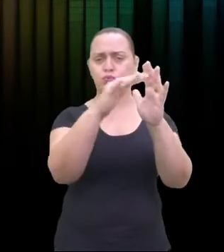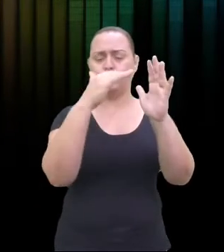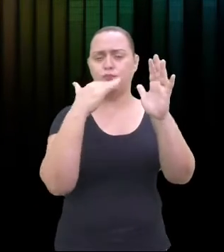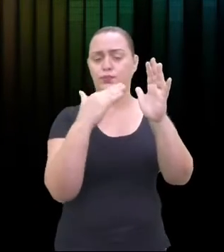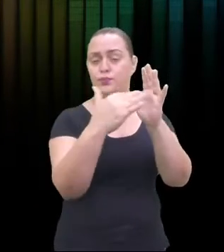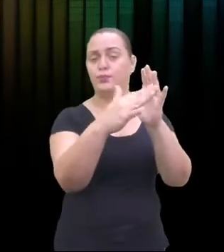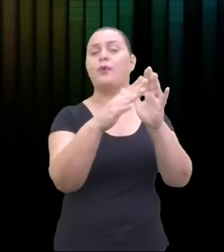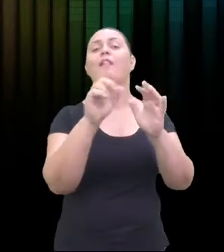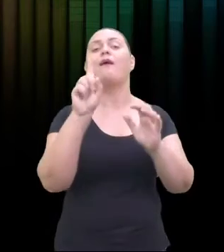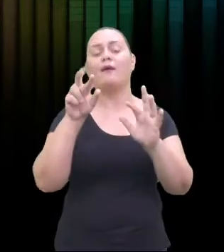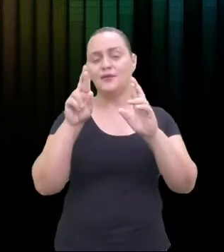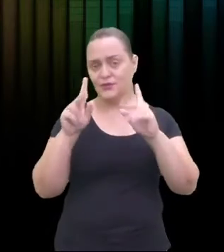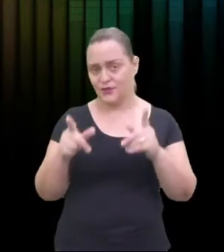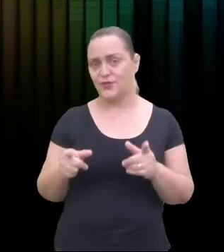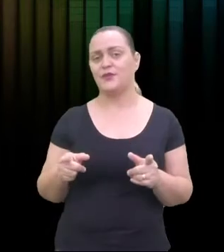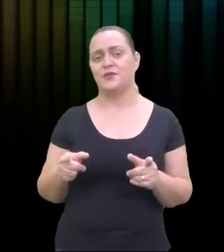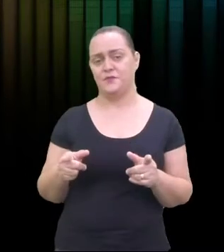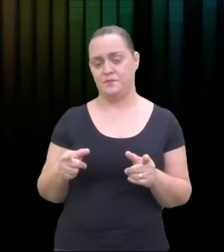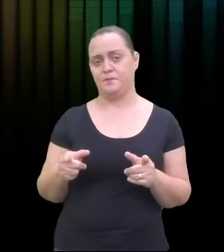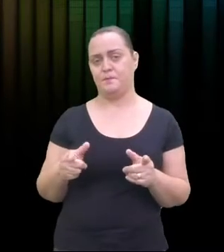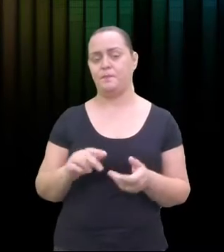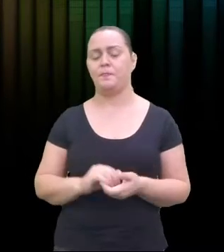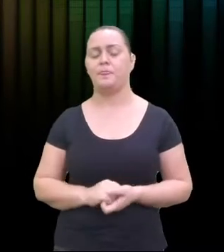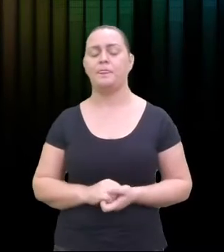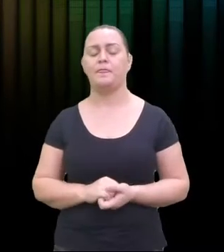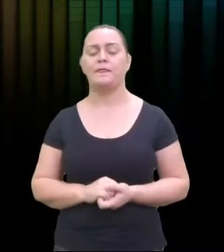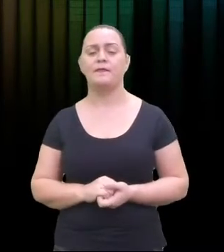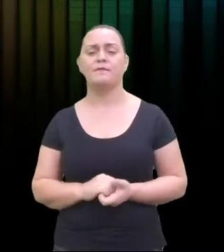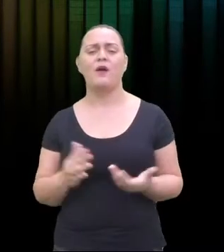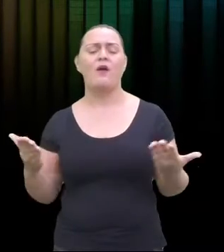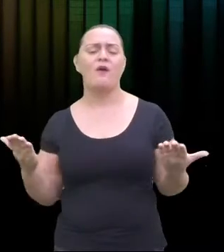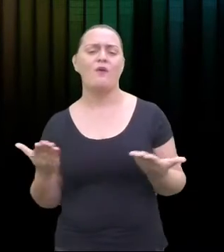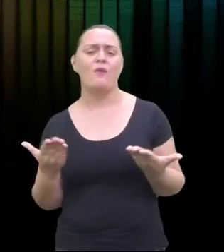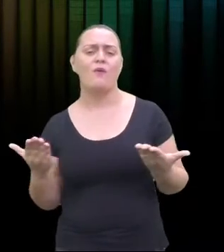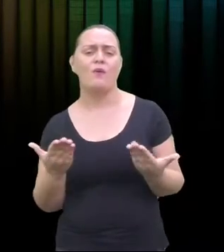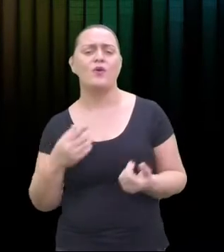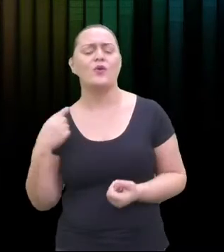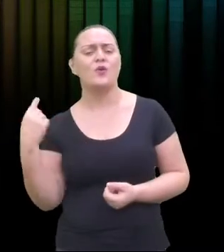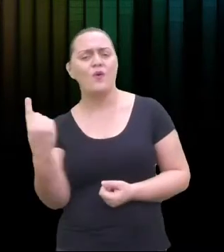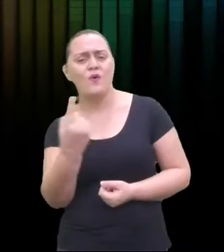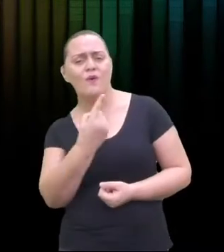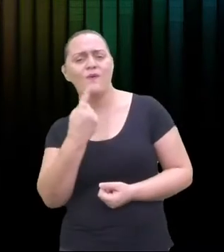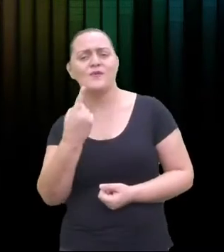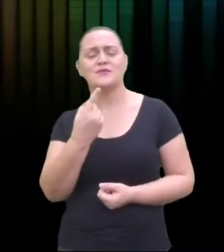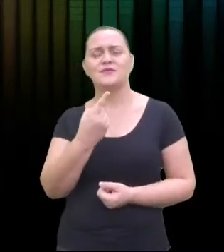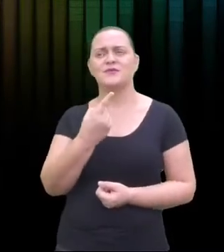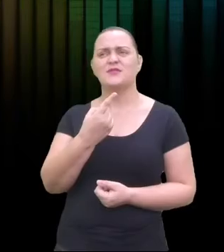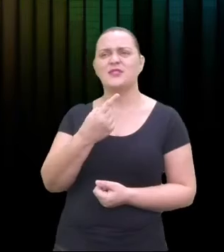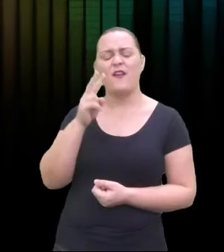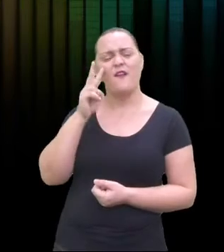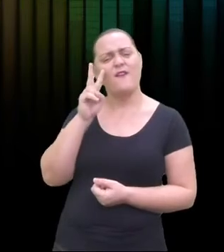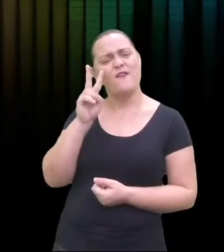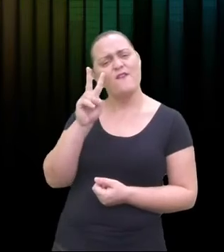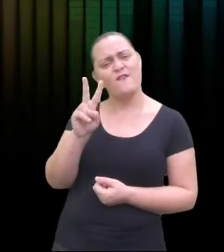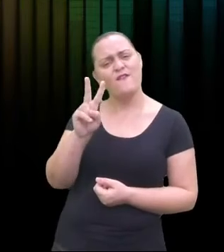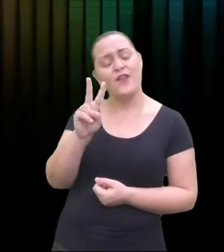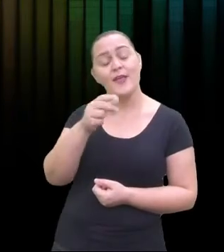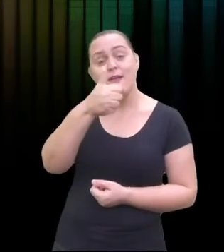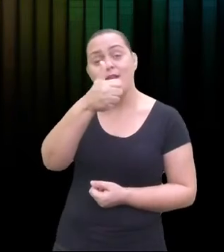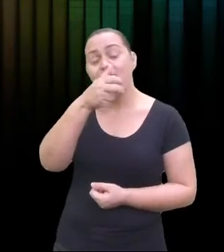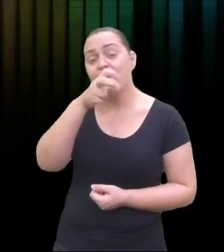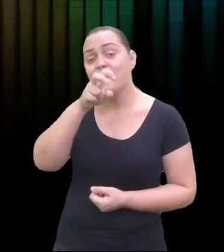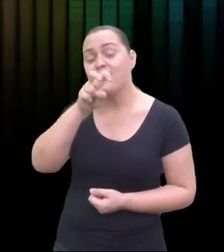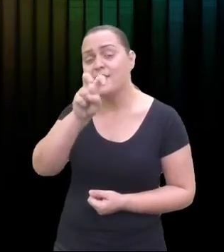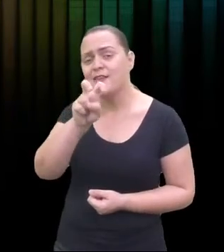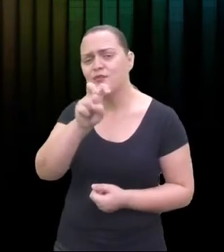Agora, nós vamos descobrir 15 benefícios da música para o nosso corpo. Sei que nós estamos vivendo em